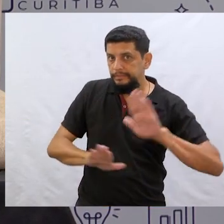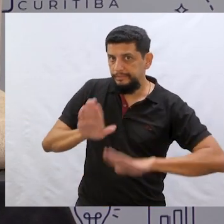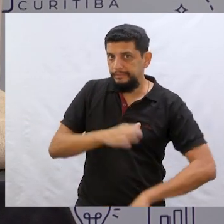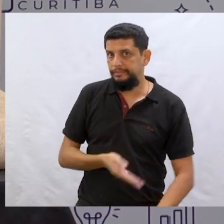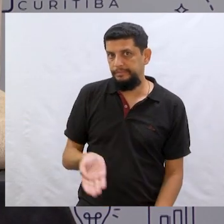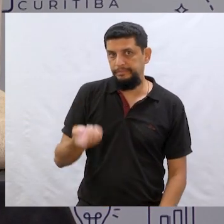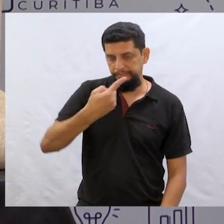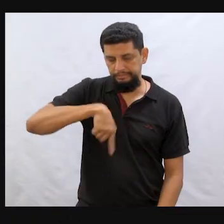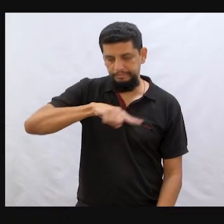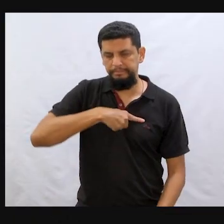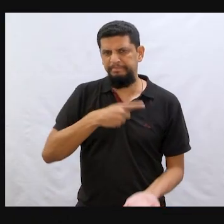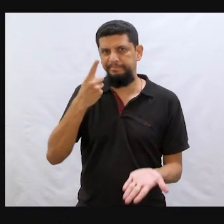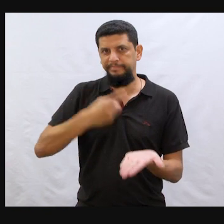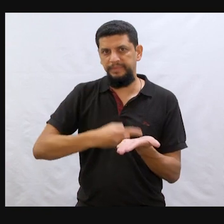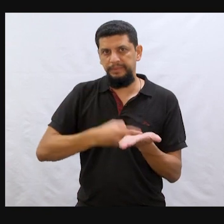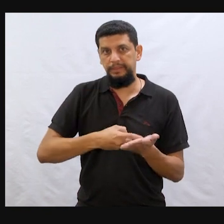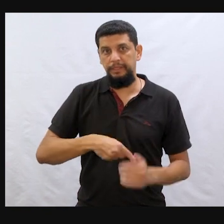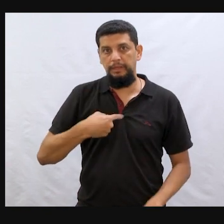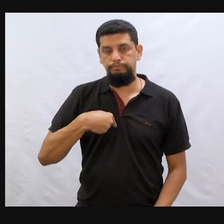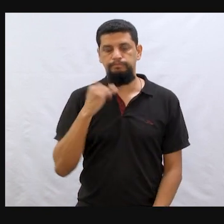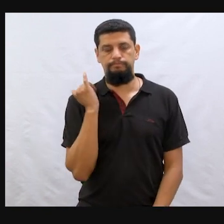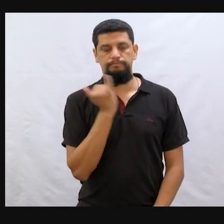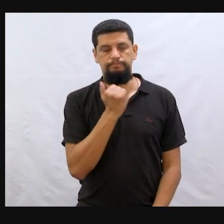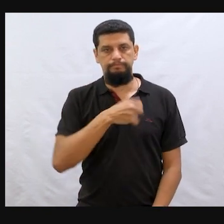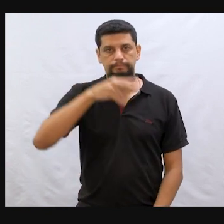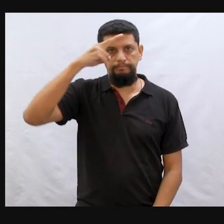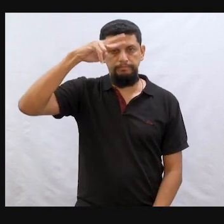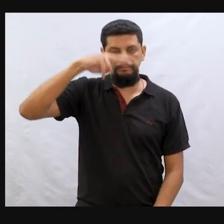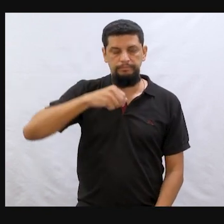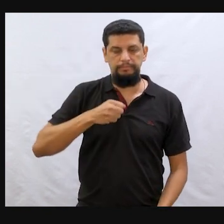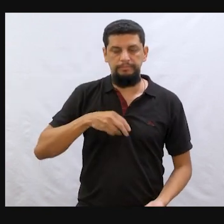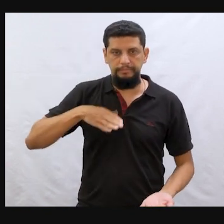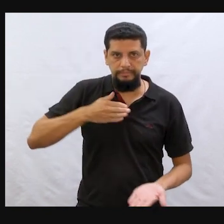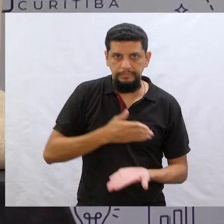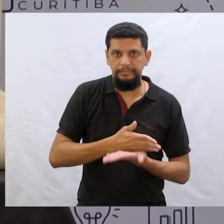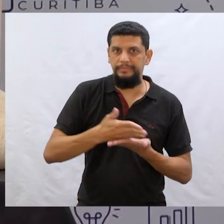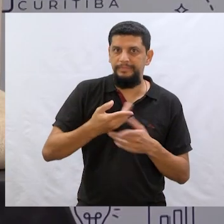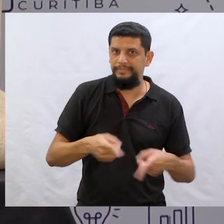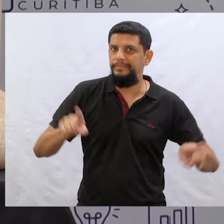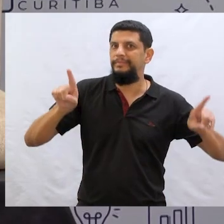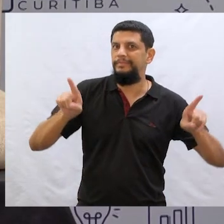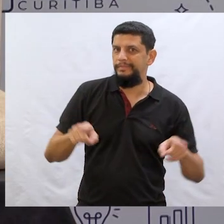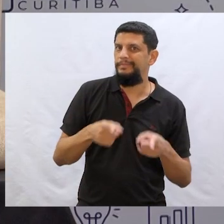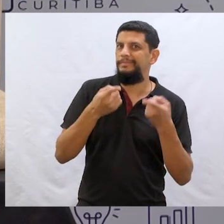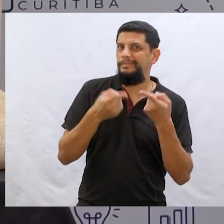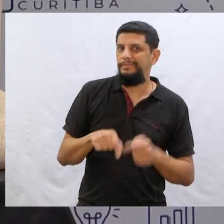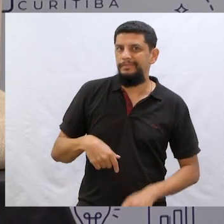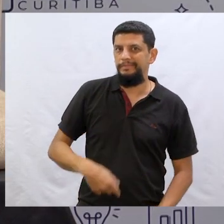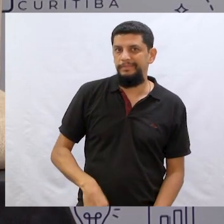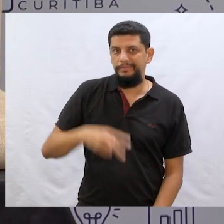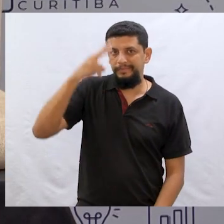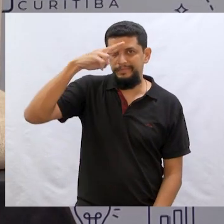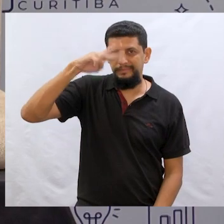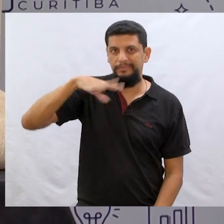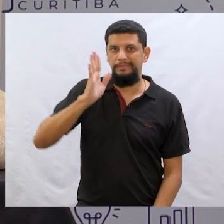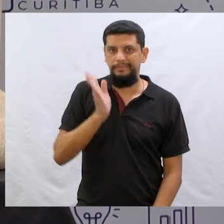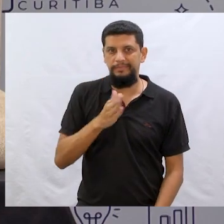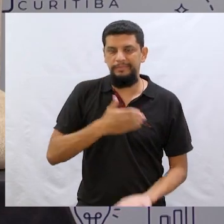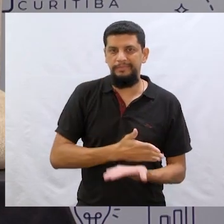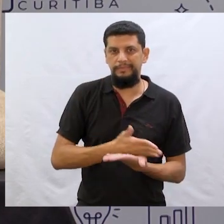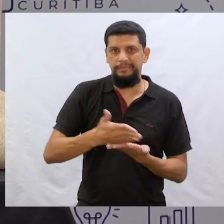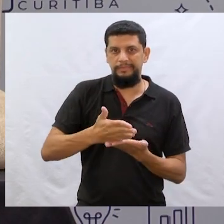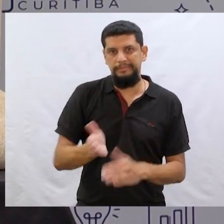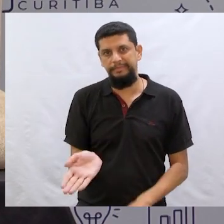Preparados aí? Nosso combinado. Vou te contar... A história vai começar. A história vai